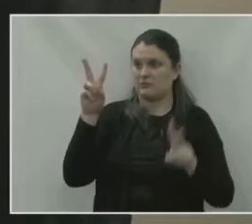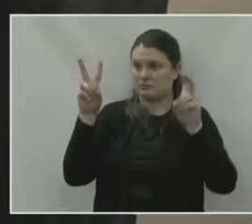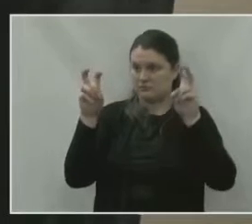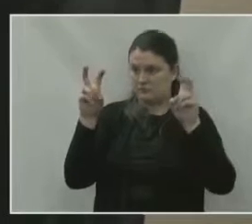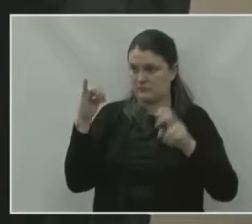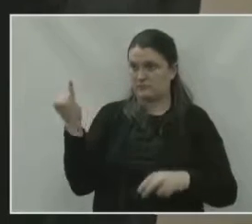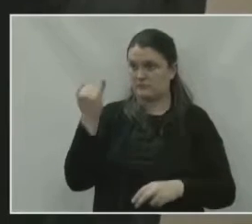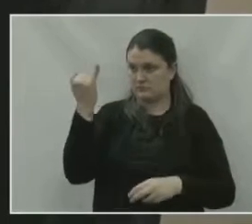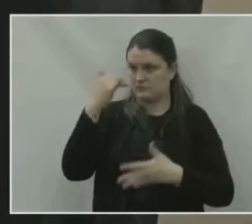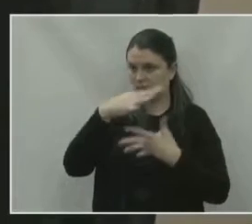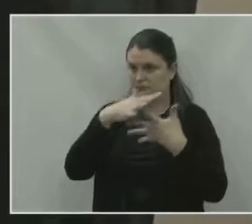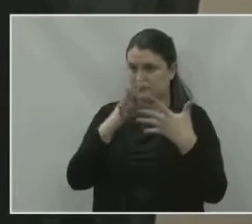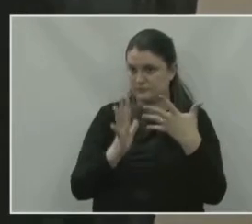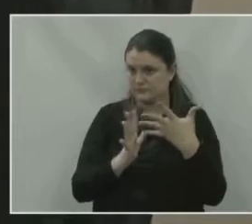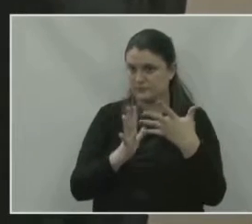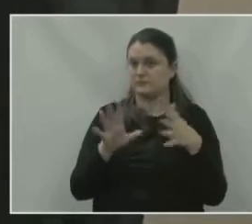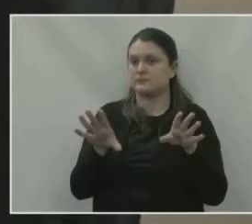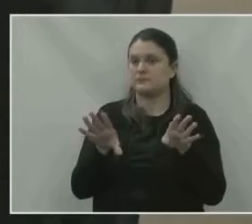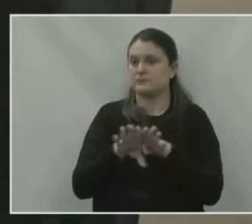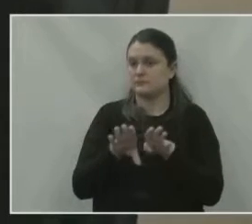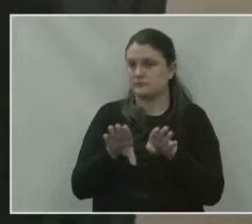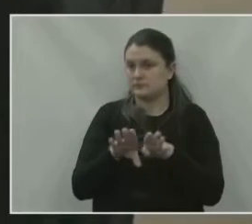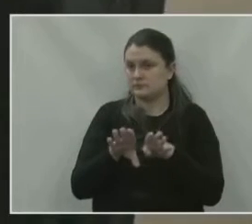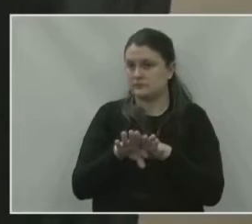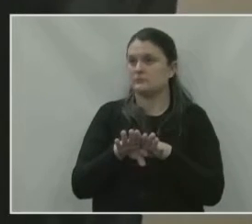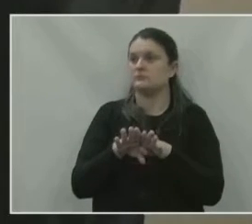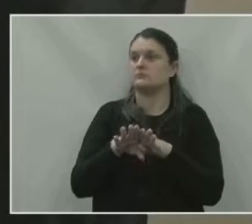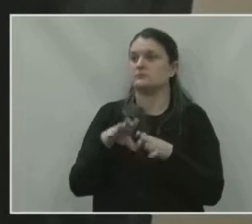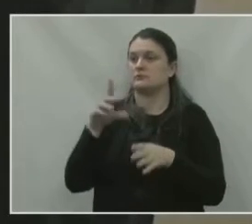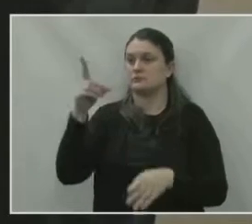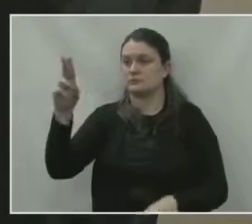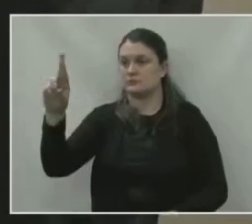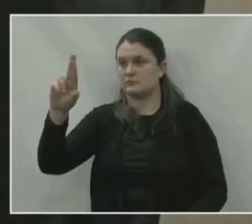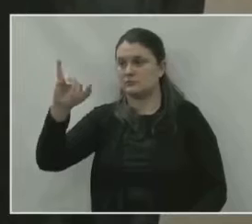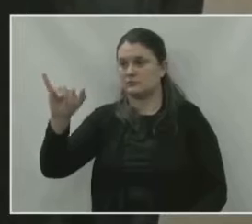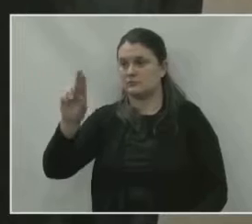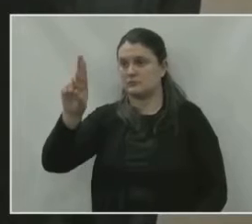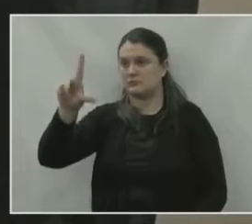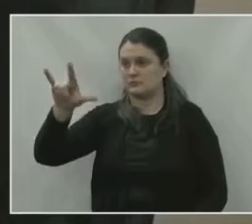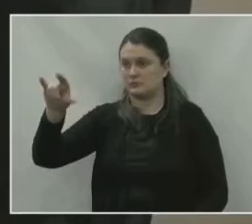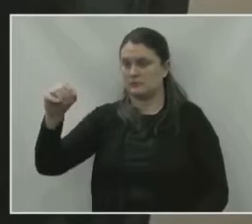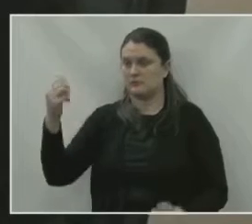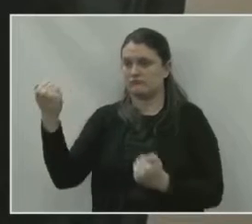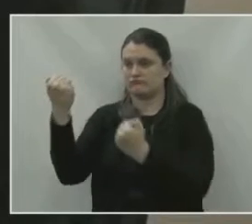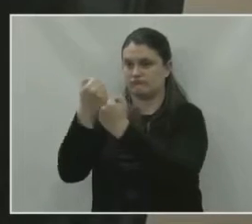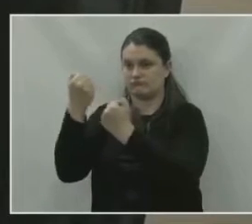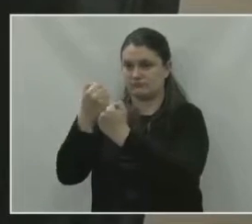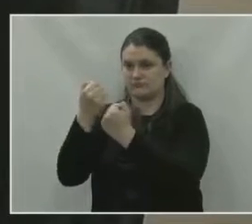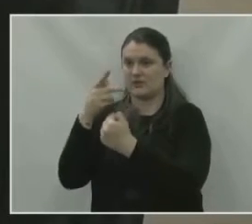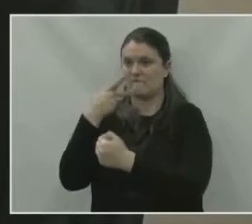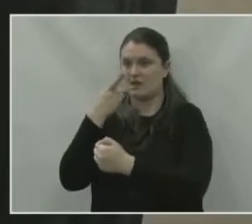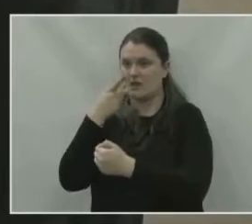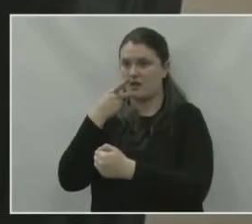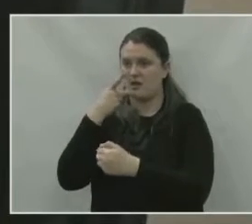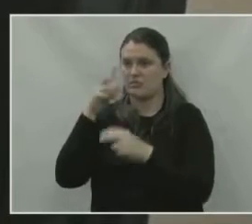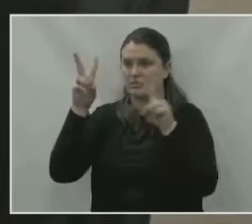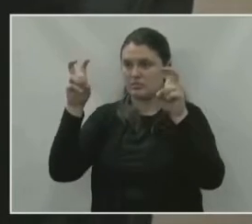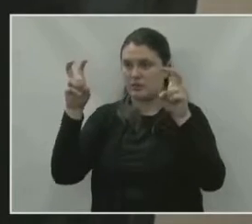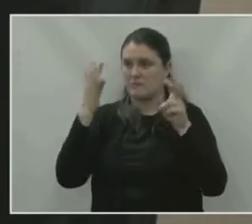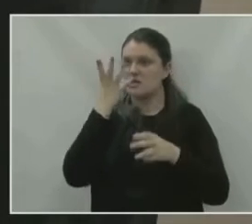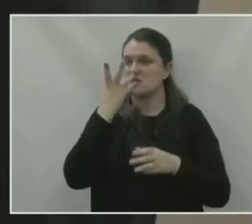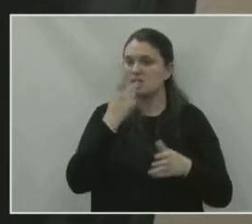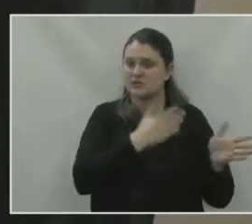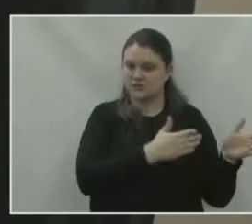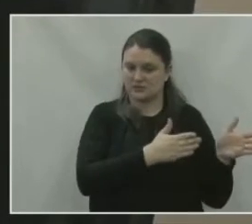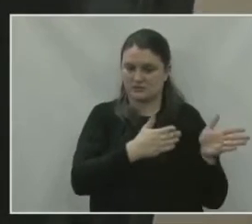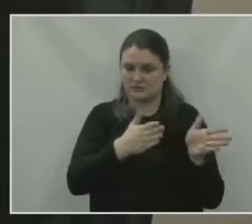tema de Libras, e também o doutor Júlio Ribeiro, que veio reforçar aqui também o assunto abordado